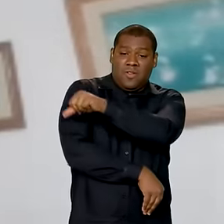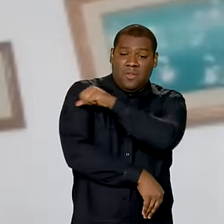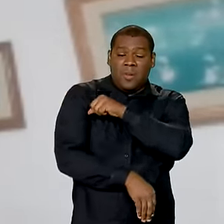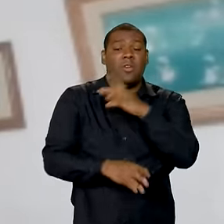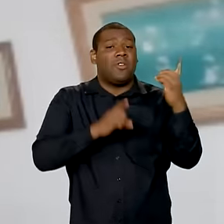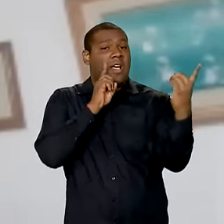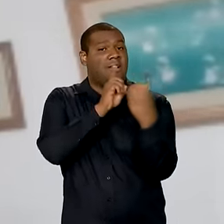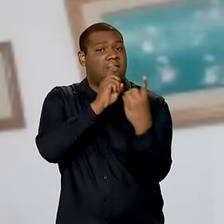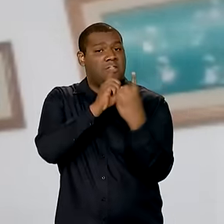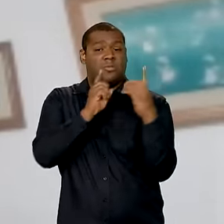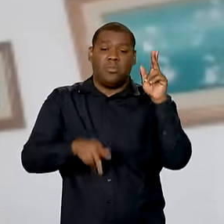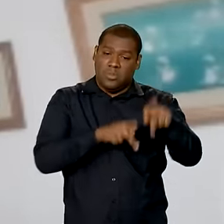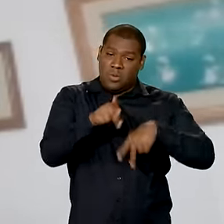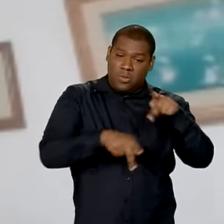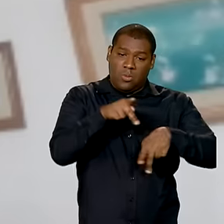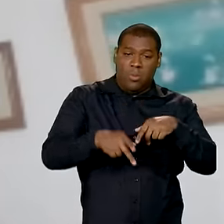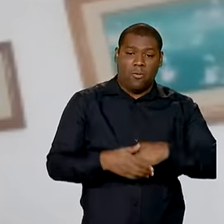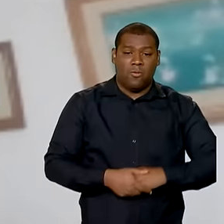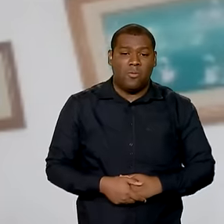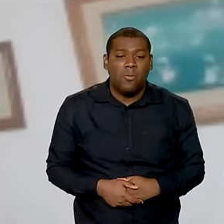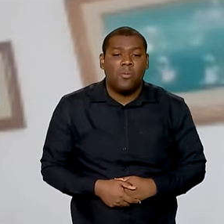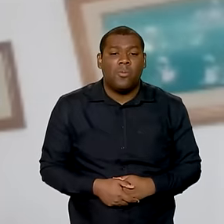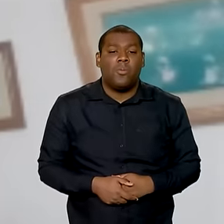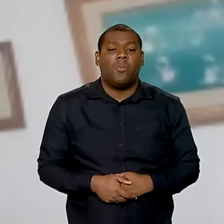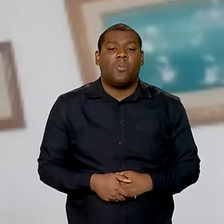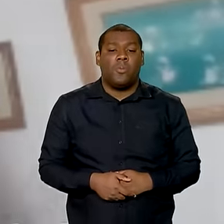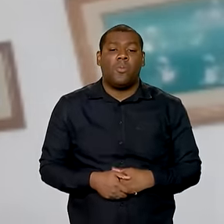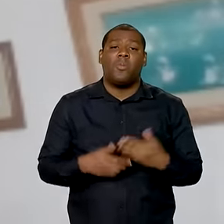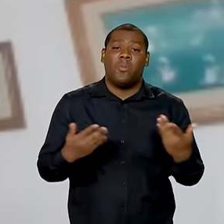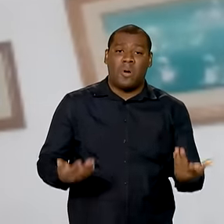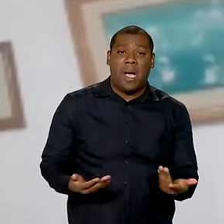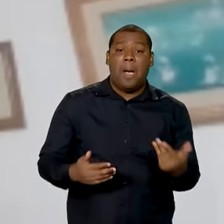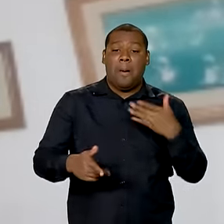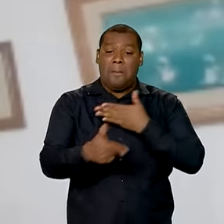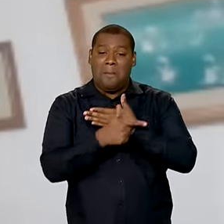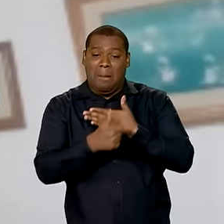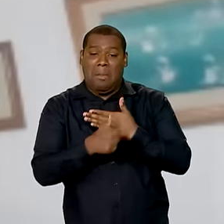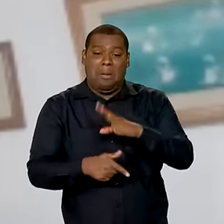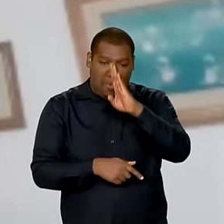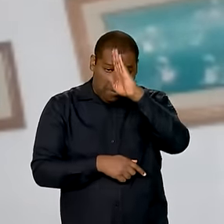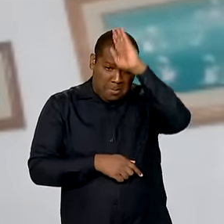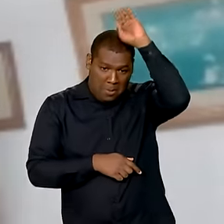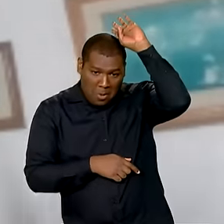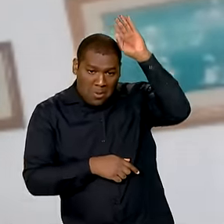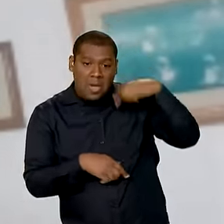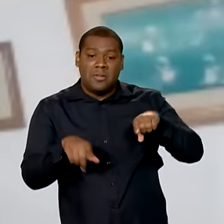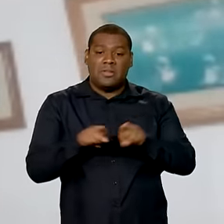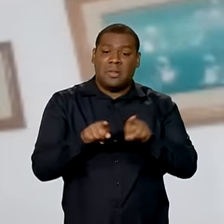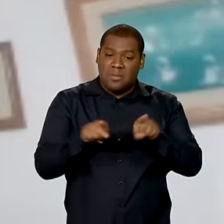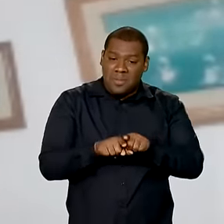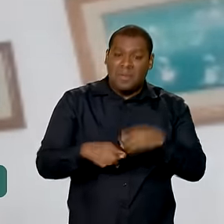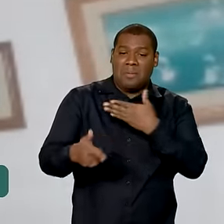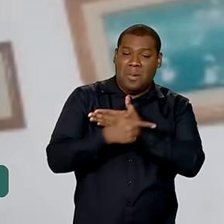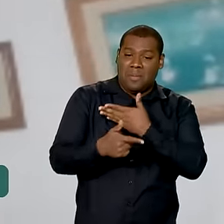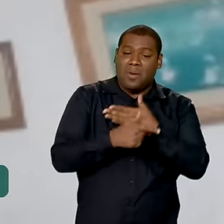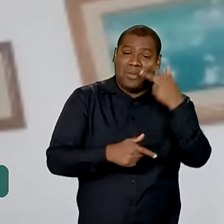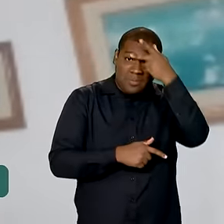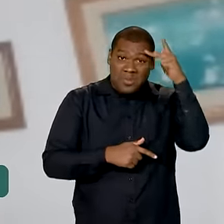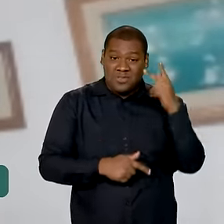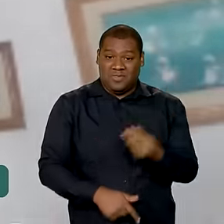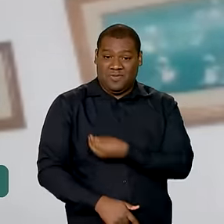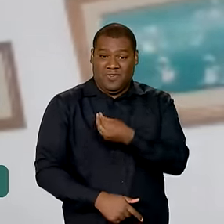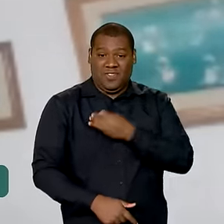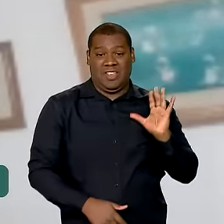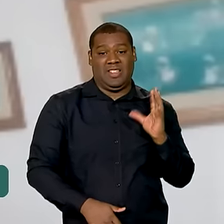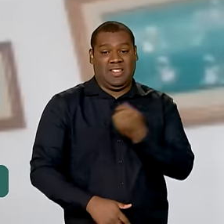de saúde. A gente virou bombeiro, a gente virou resgate, a gente virou